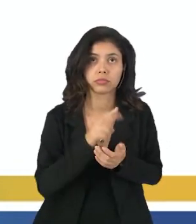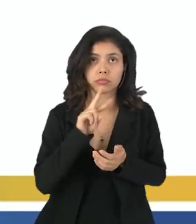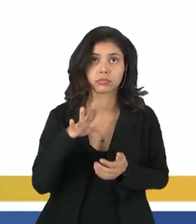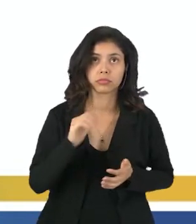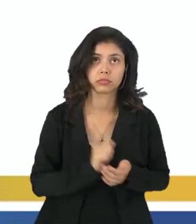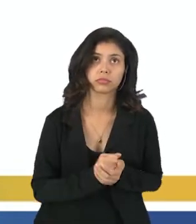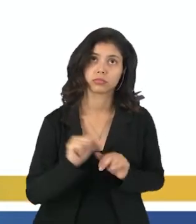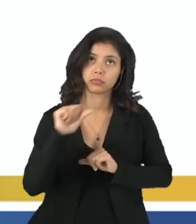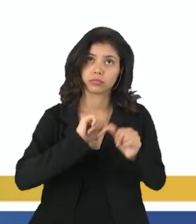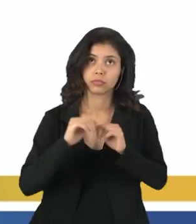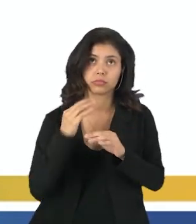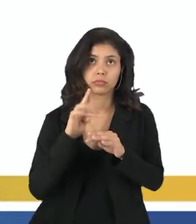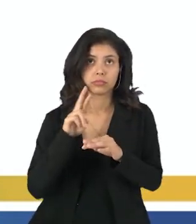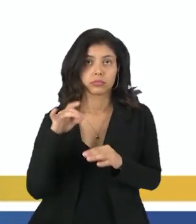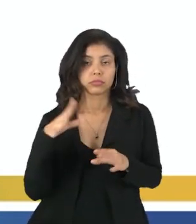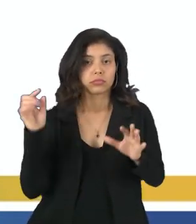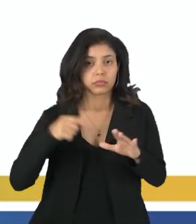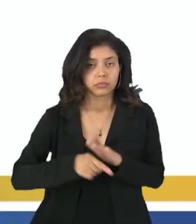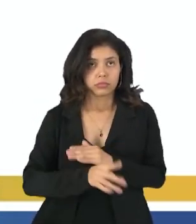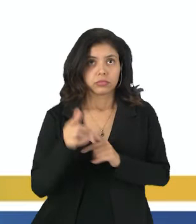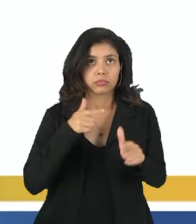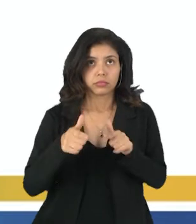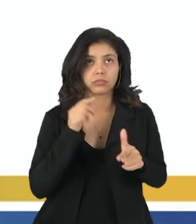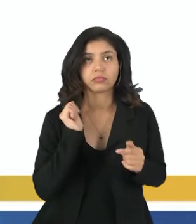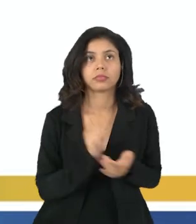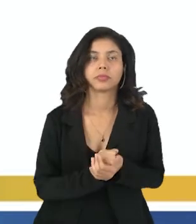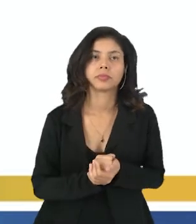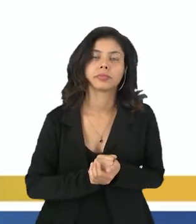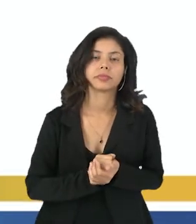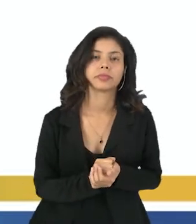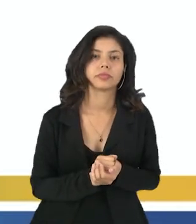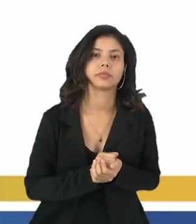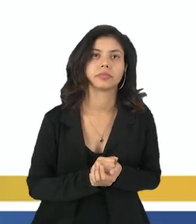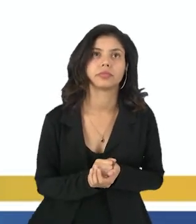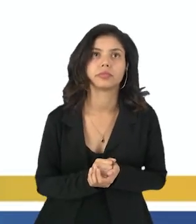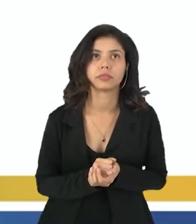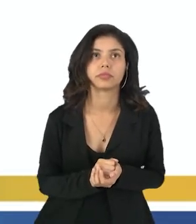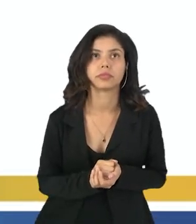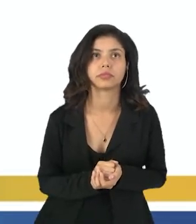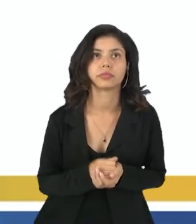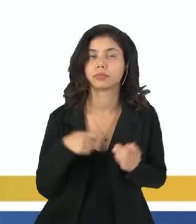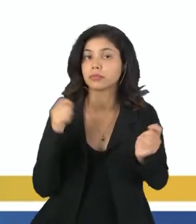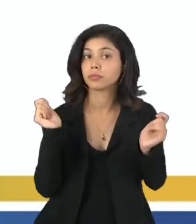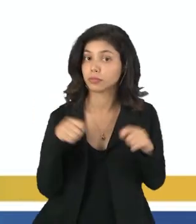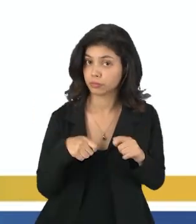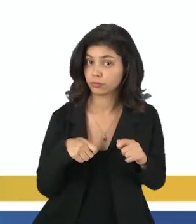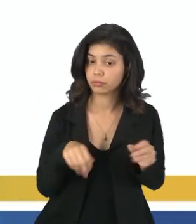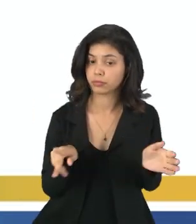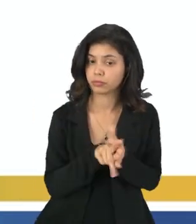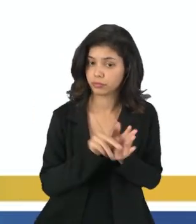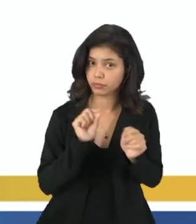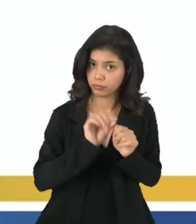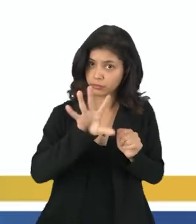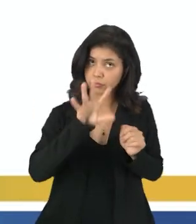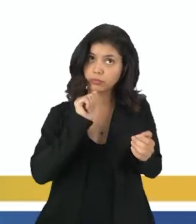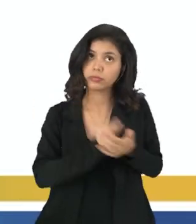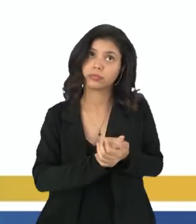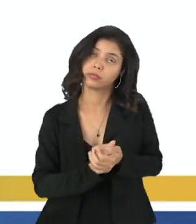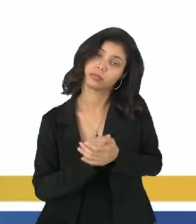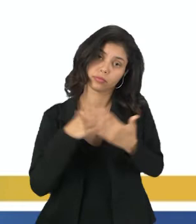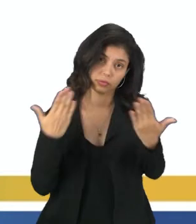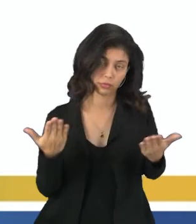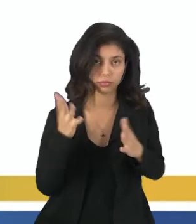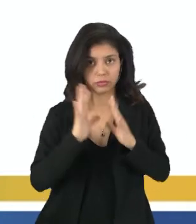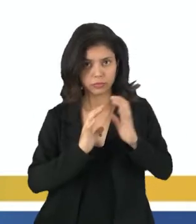calor de uma fonte, transformando integralmente em trabalho, né, pessoal? É impossível que uma máquina faça isso, né? Eu